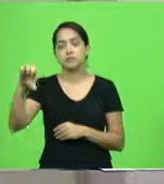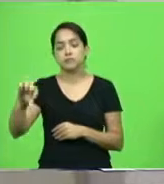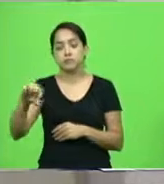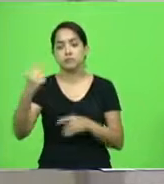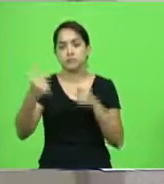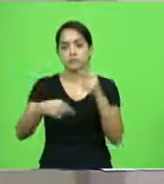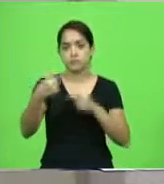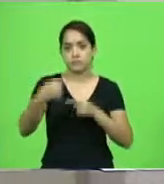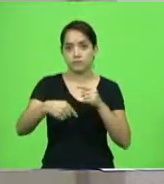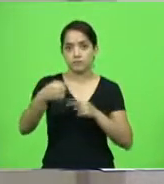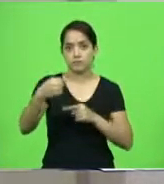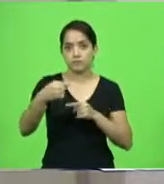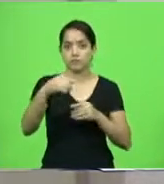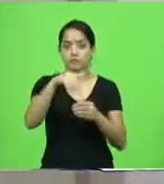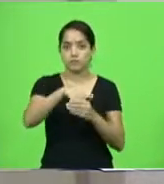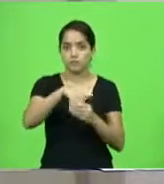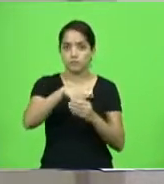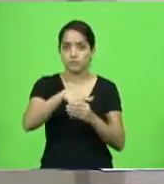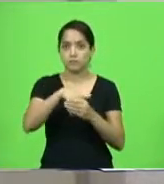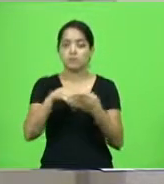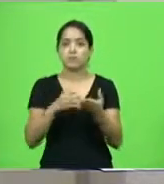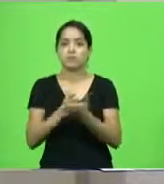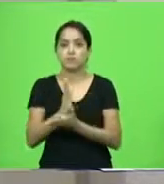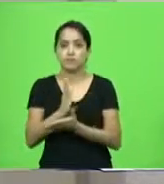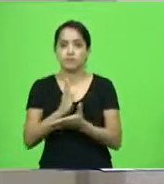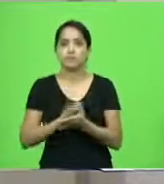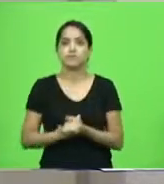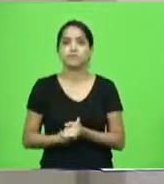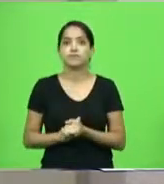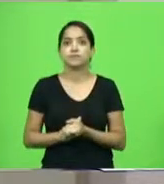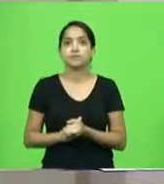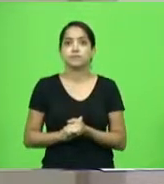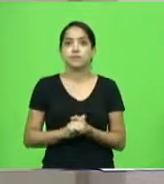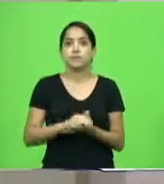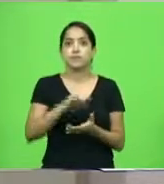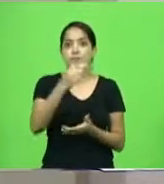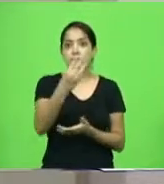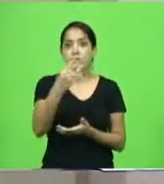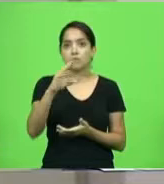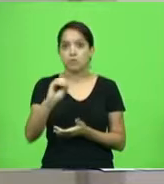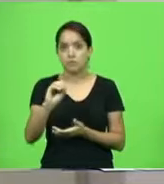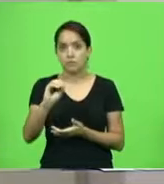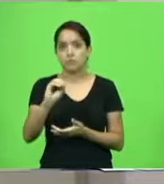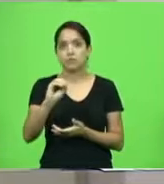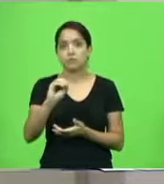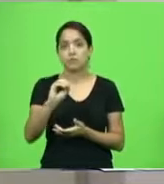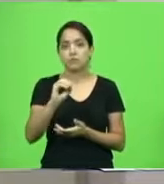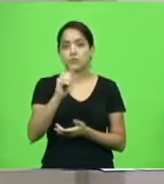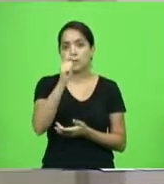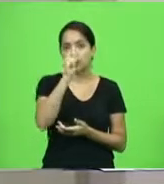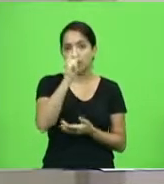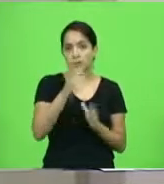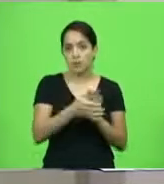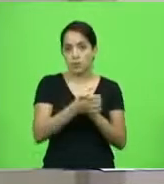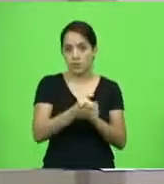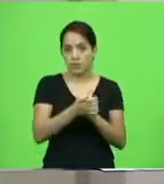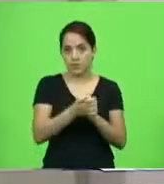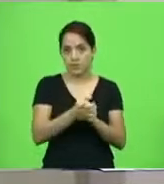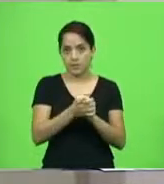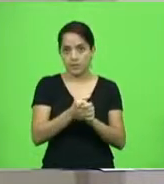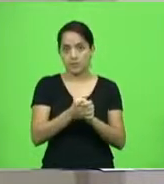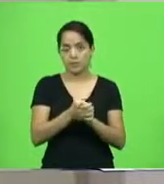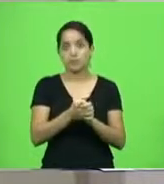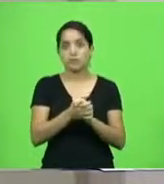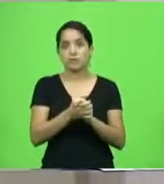discussão, em votação, aprovado. Moção 40, deputado João Amin, cumprimentando o Brusque